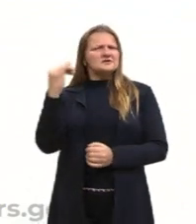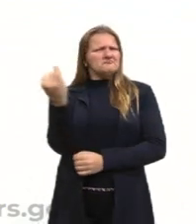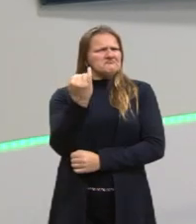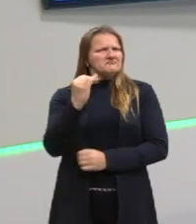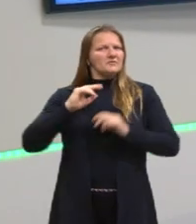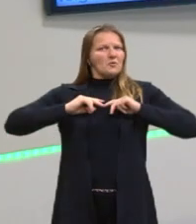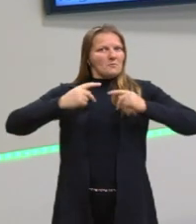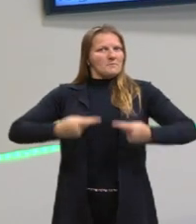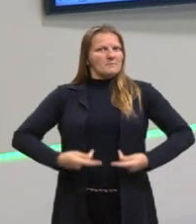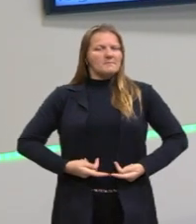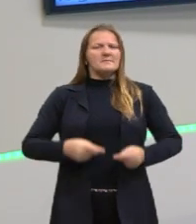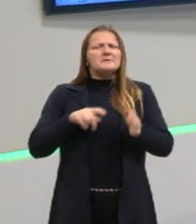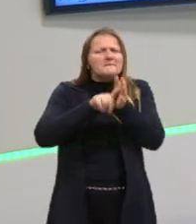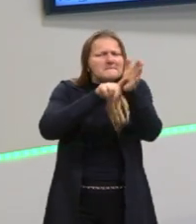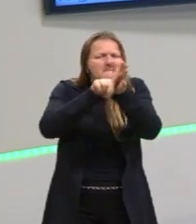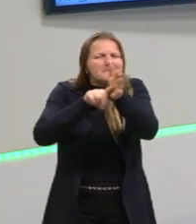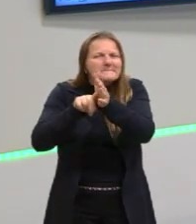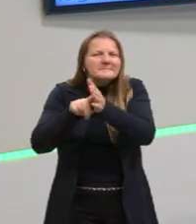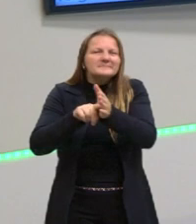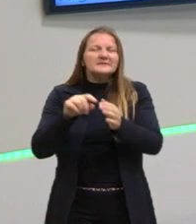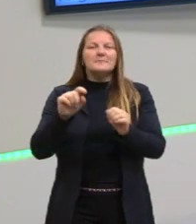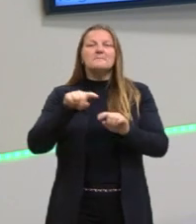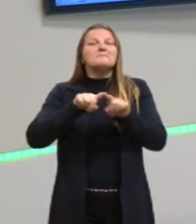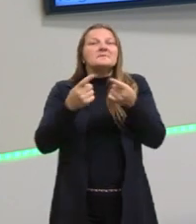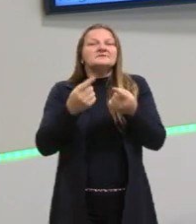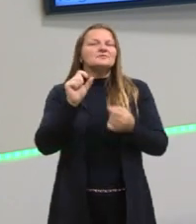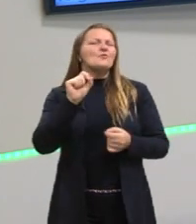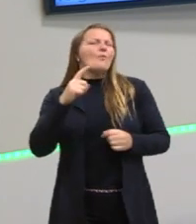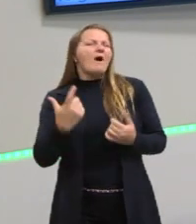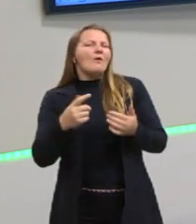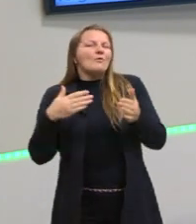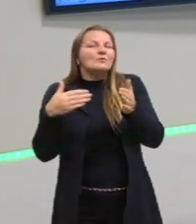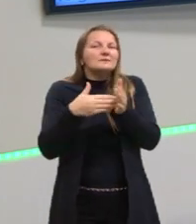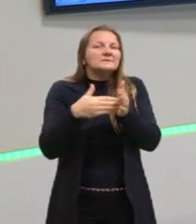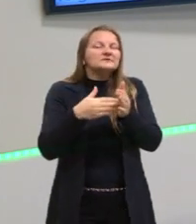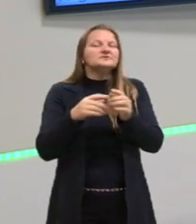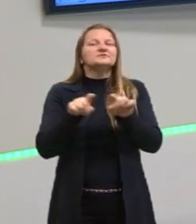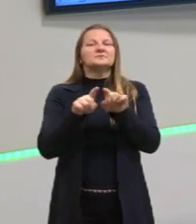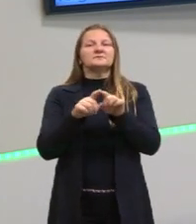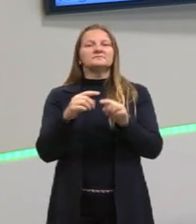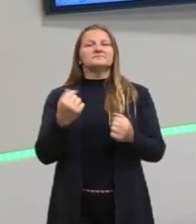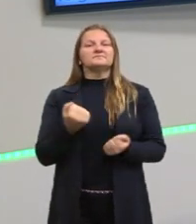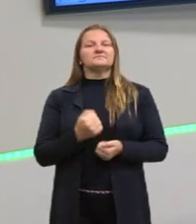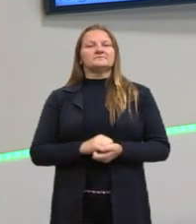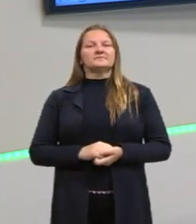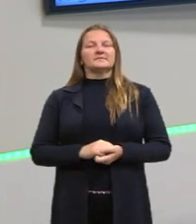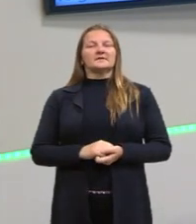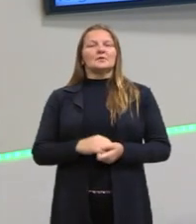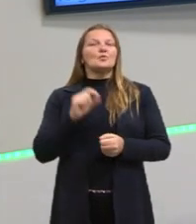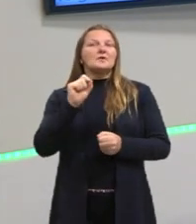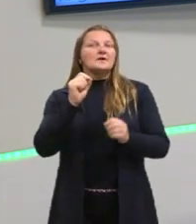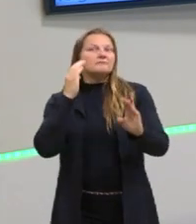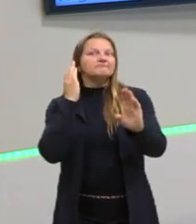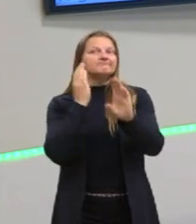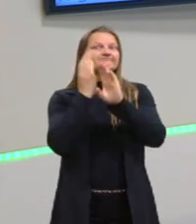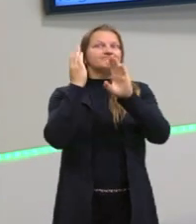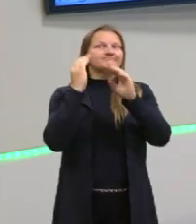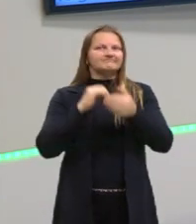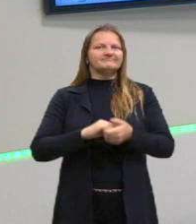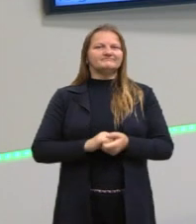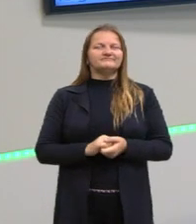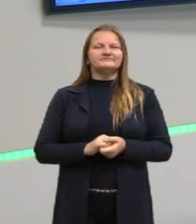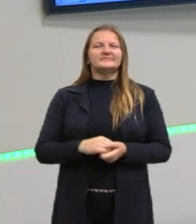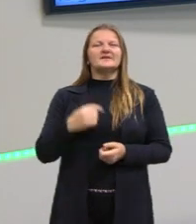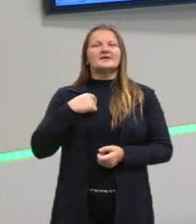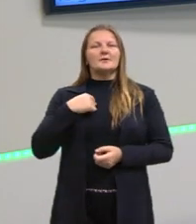pesquisa, então vamos ver quais são os limites, a sua importância e também os seus limites do que correr das suas descobertas, ok? Eu